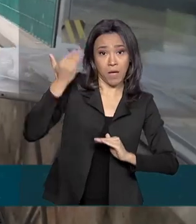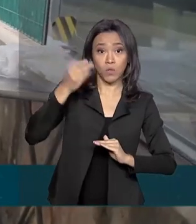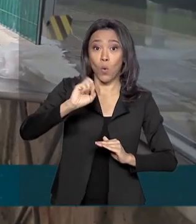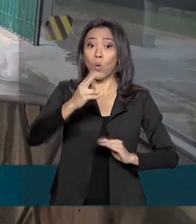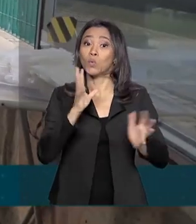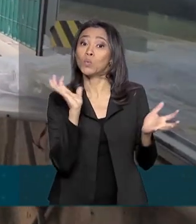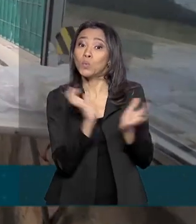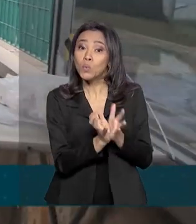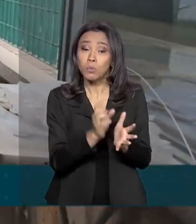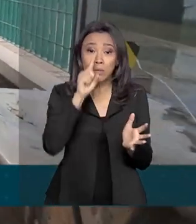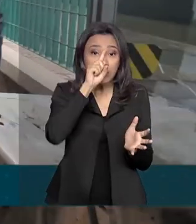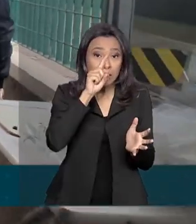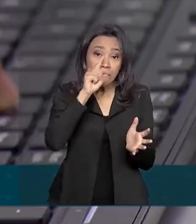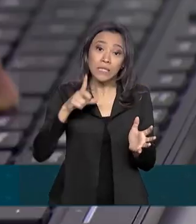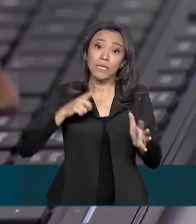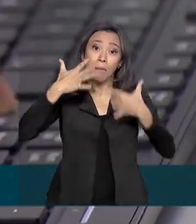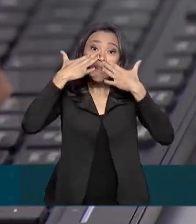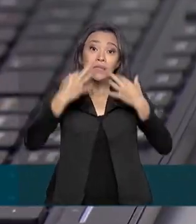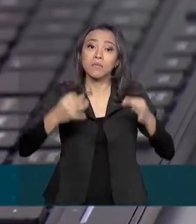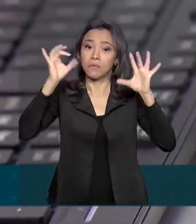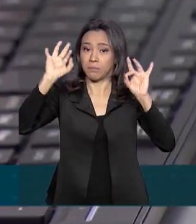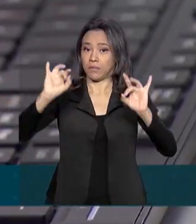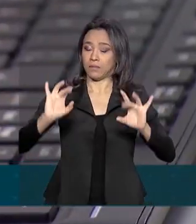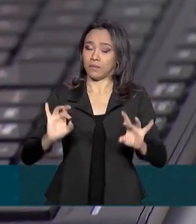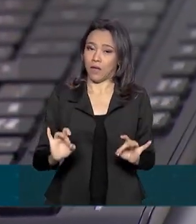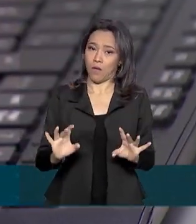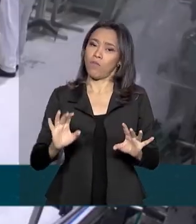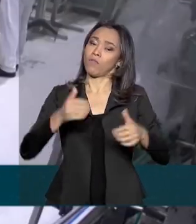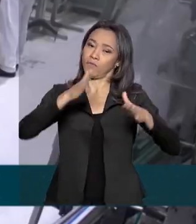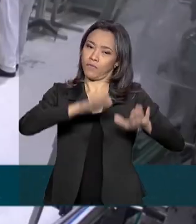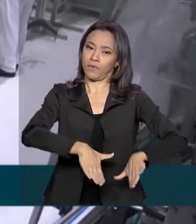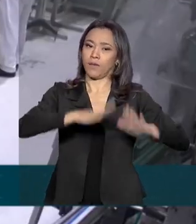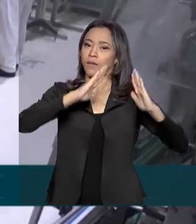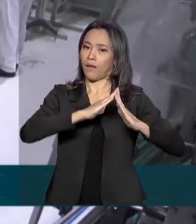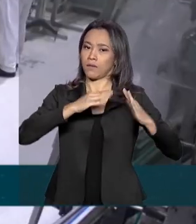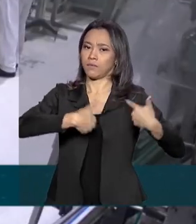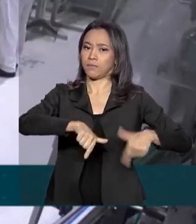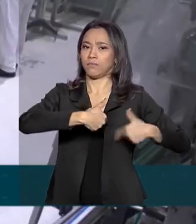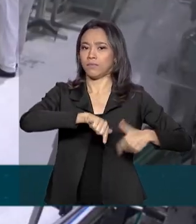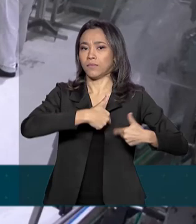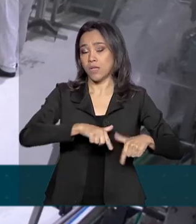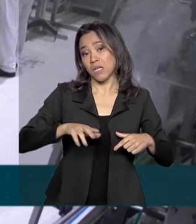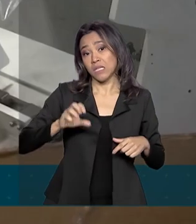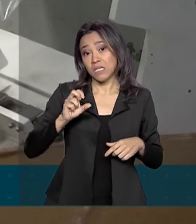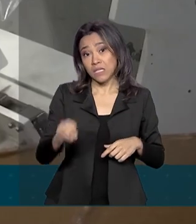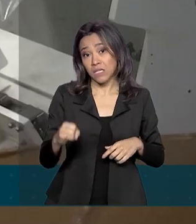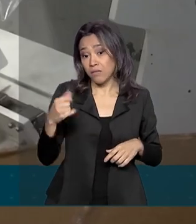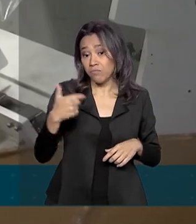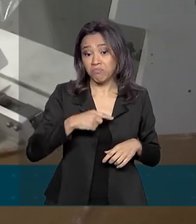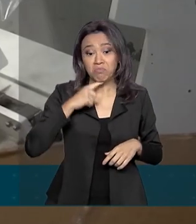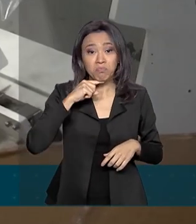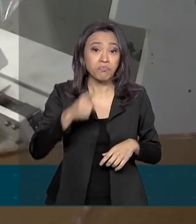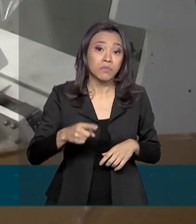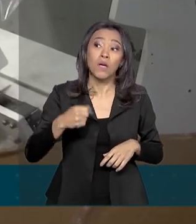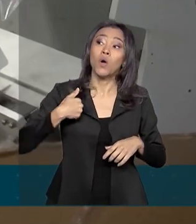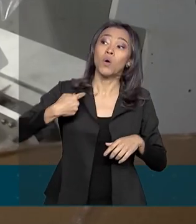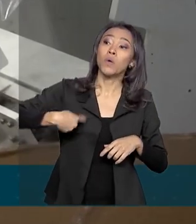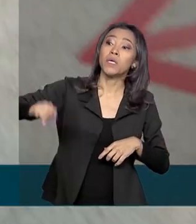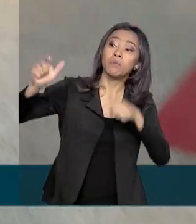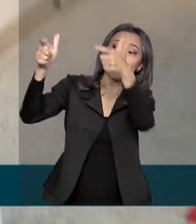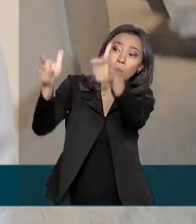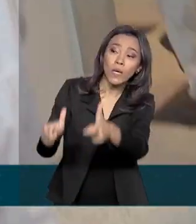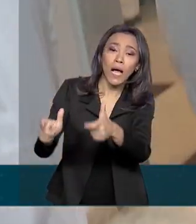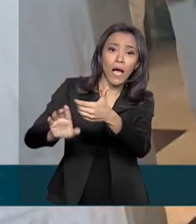devem receber atenção especial priorizando o trabalho remoto. Ou, se não for possível, disponibilizar local arejado e